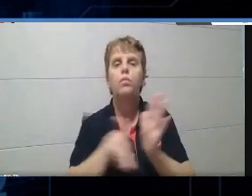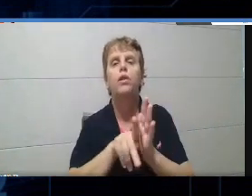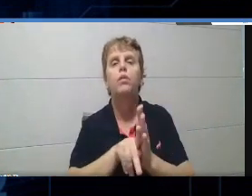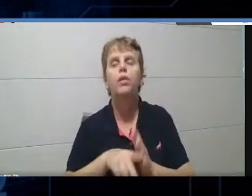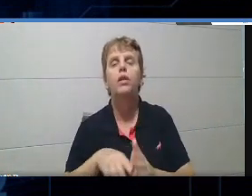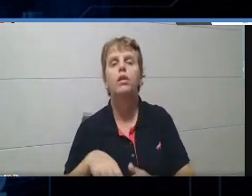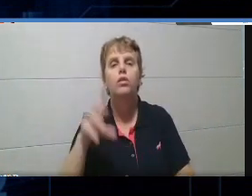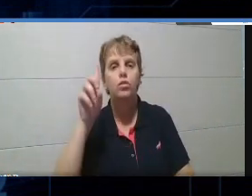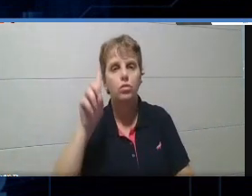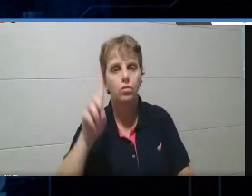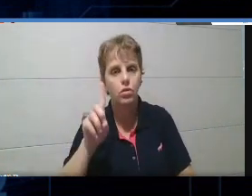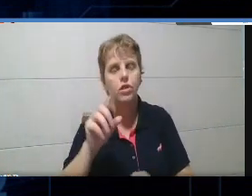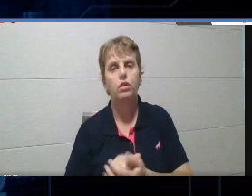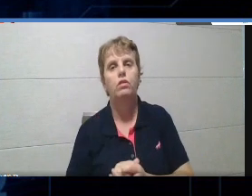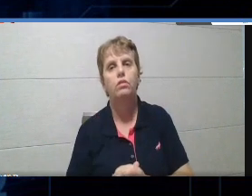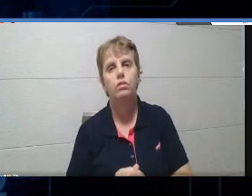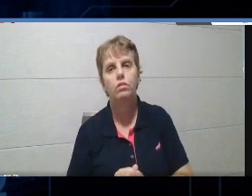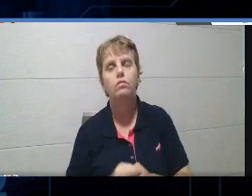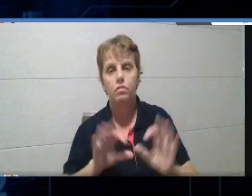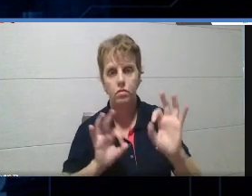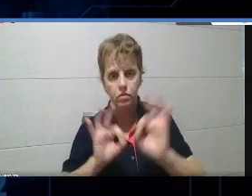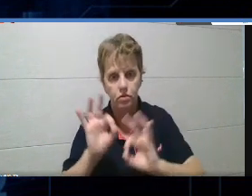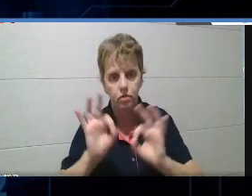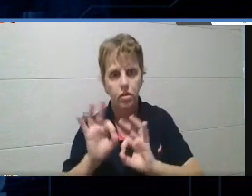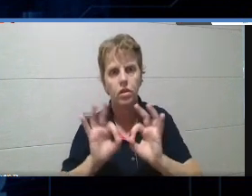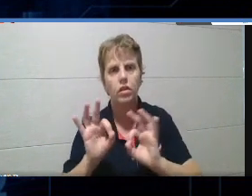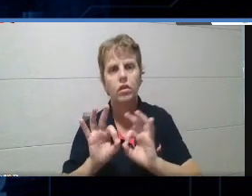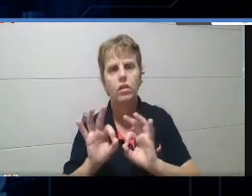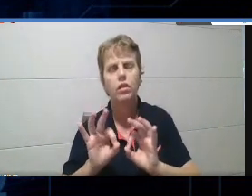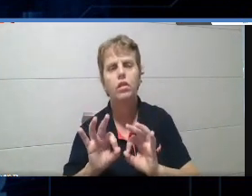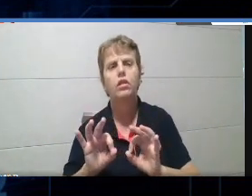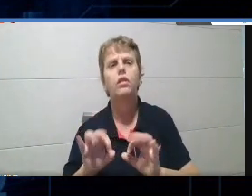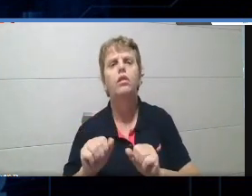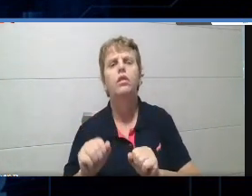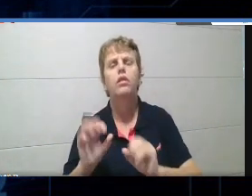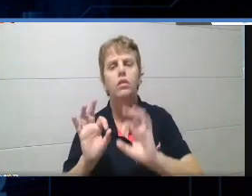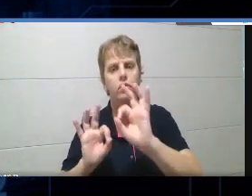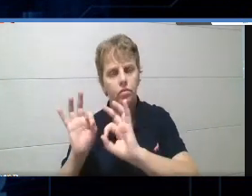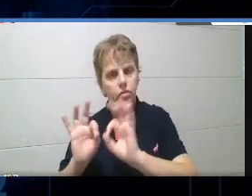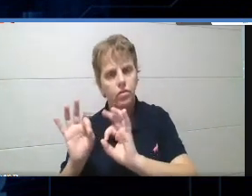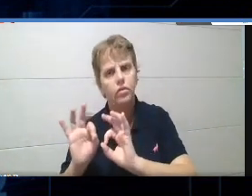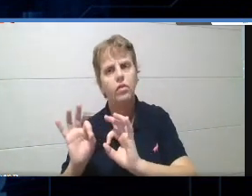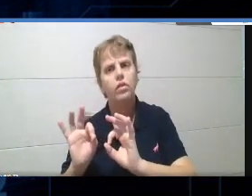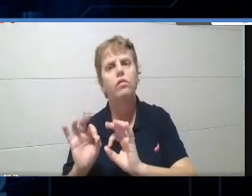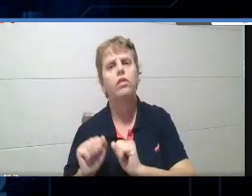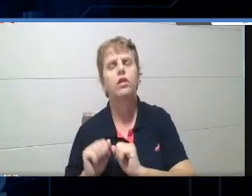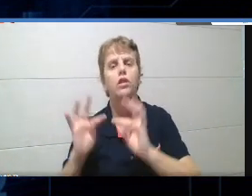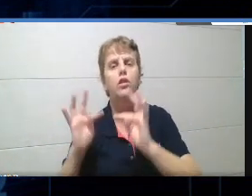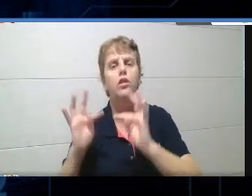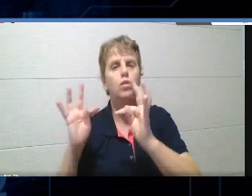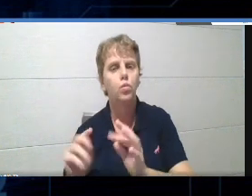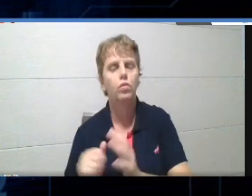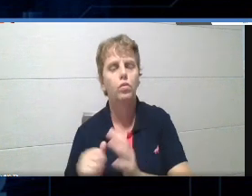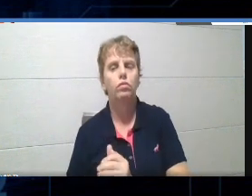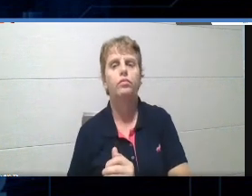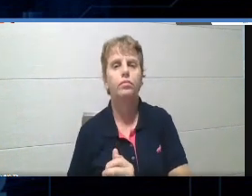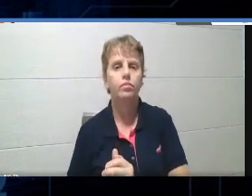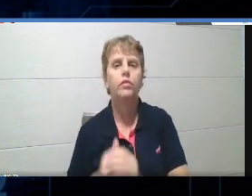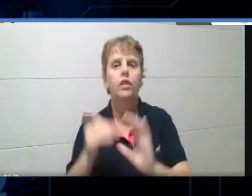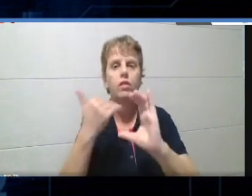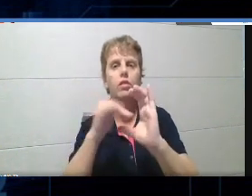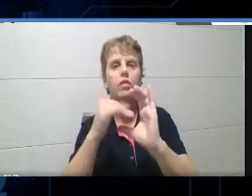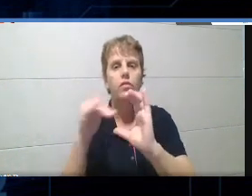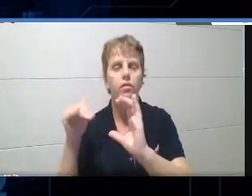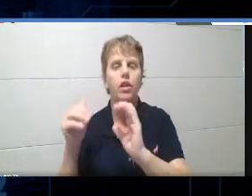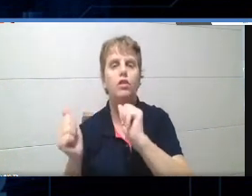os ajustes necessários, tá bom? Não há necessidade de mandar e-mail. A gente vai fazer essa organização e enviar no